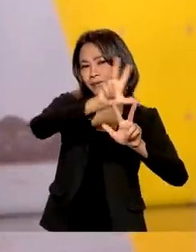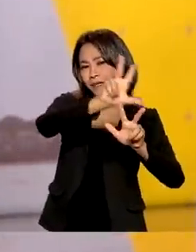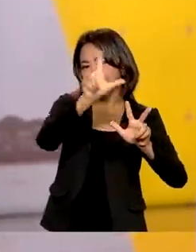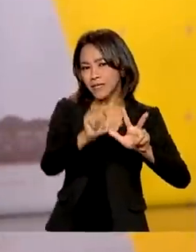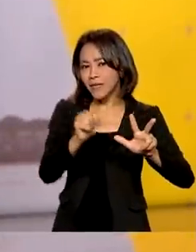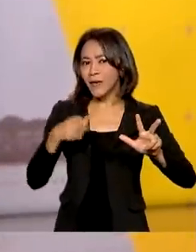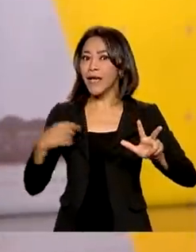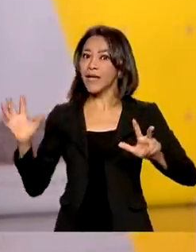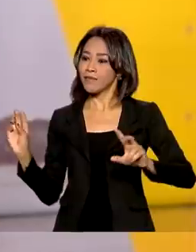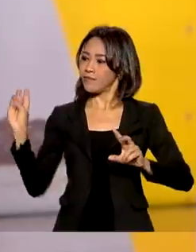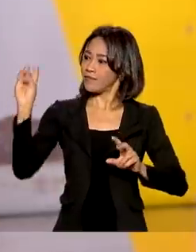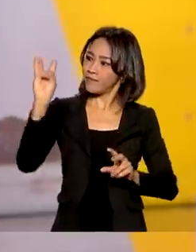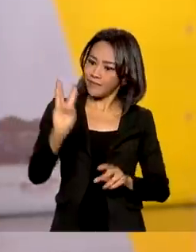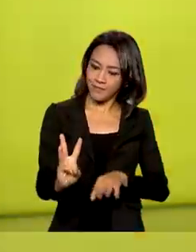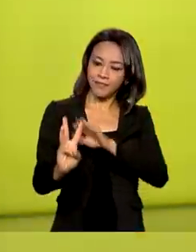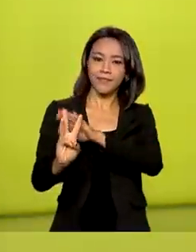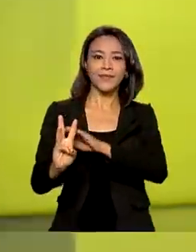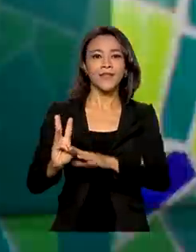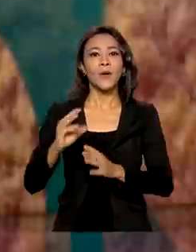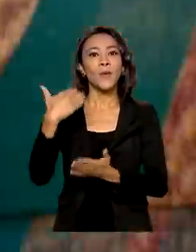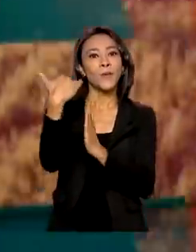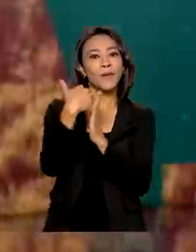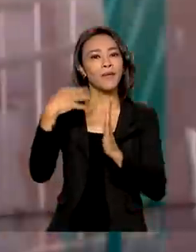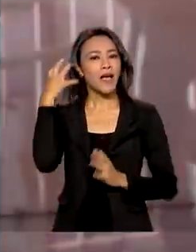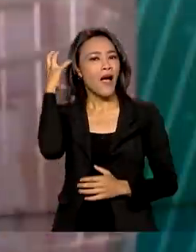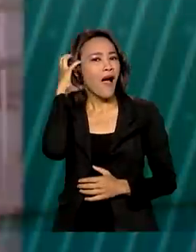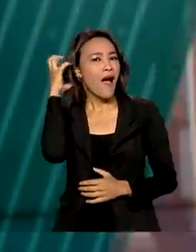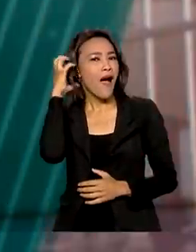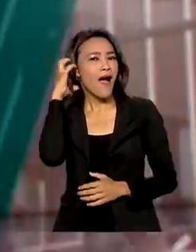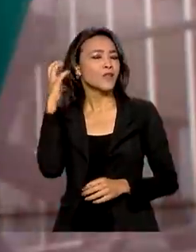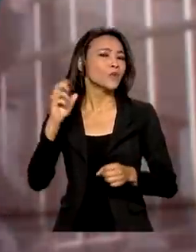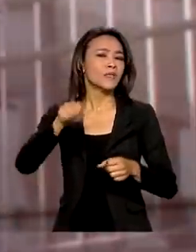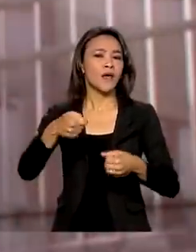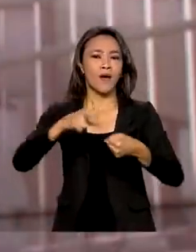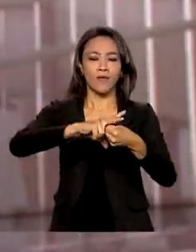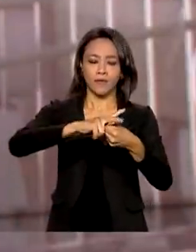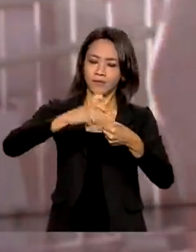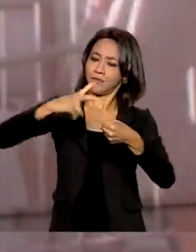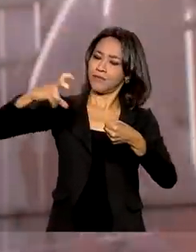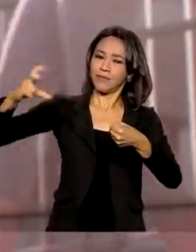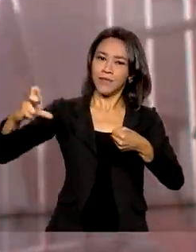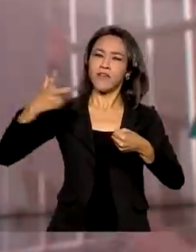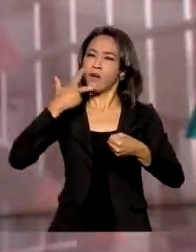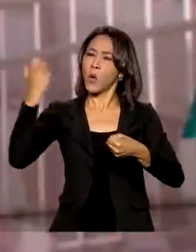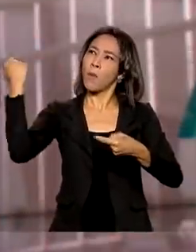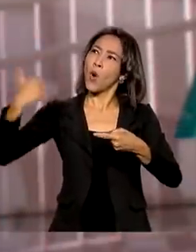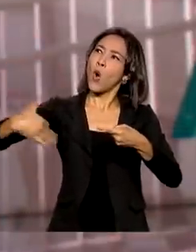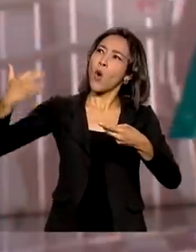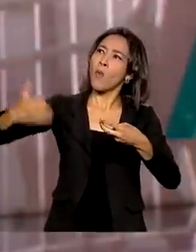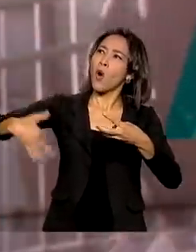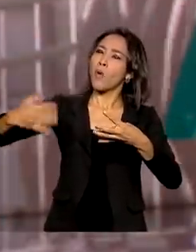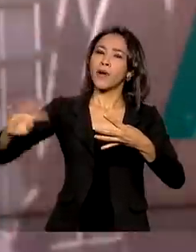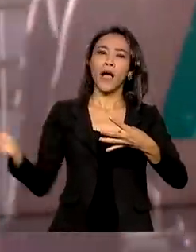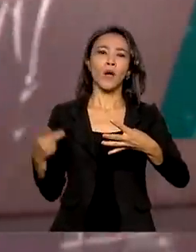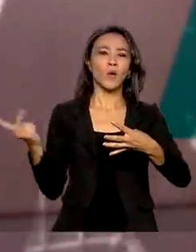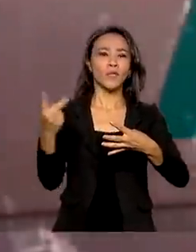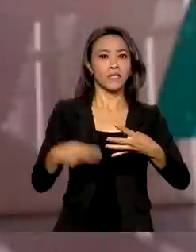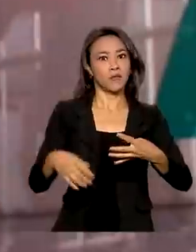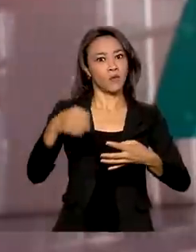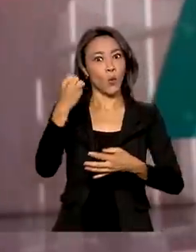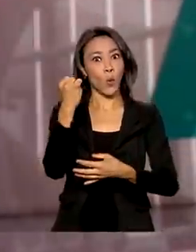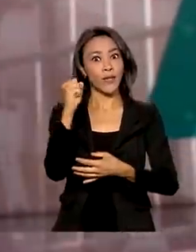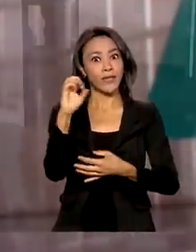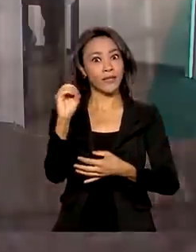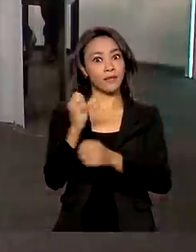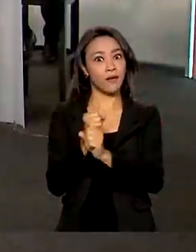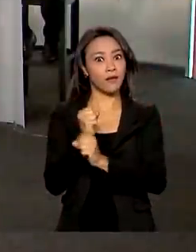integrantes do programa de rádio mais antigo do país, A Voz do Brasil. Eles destacaram fatos marcantes em mais de oito décadas no